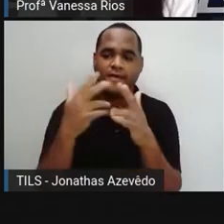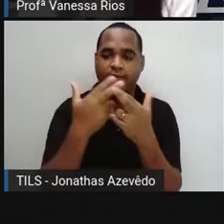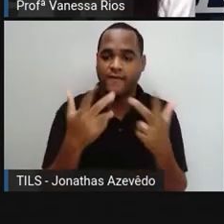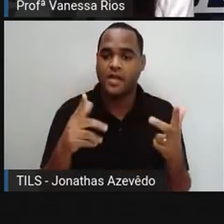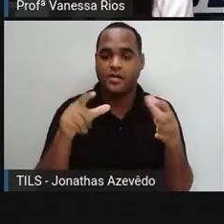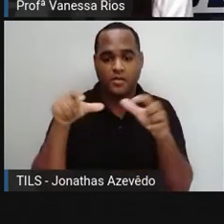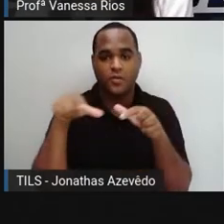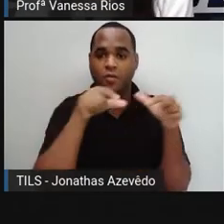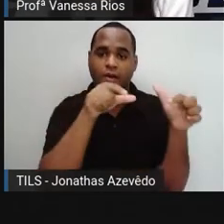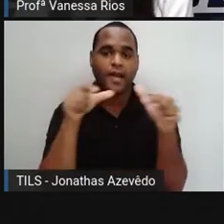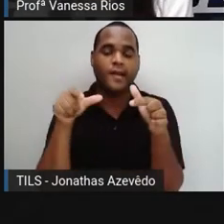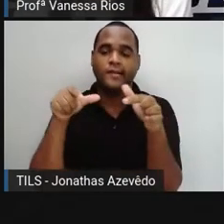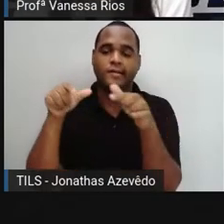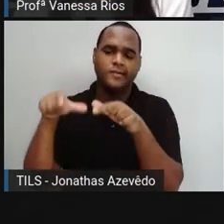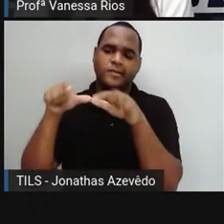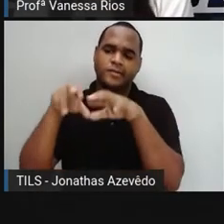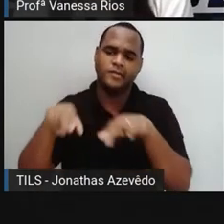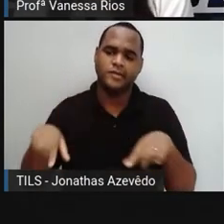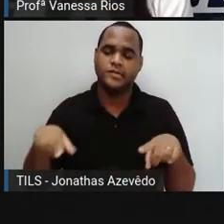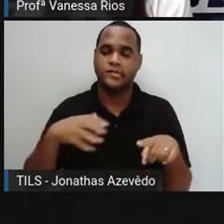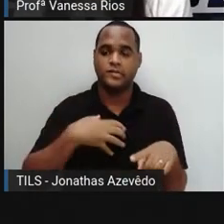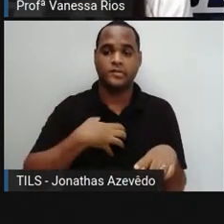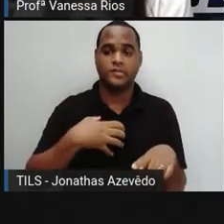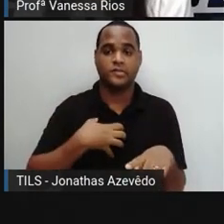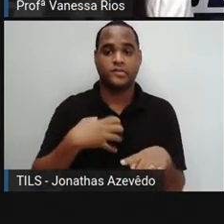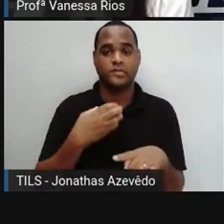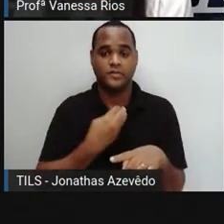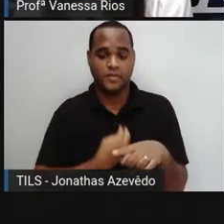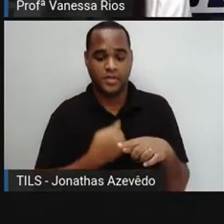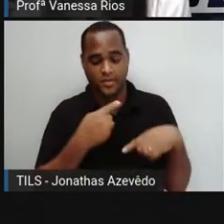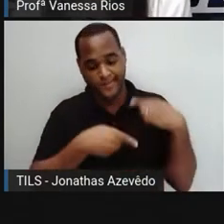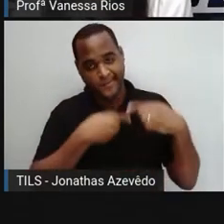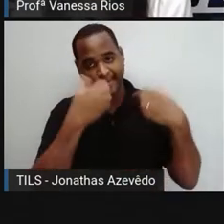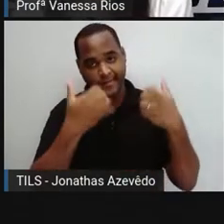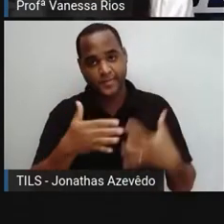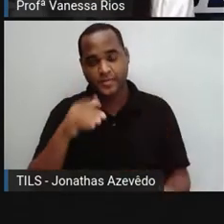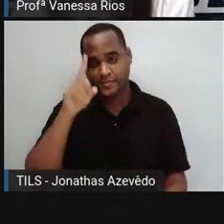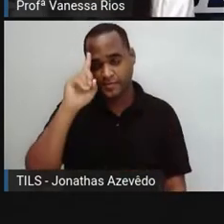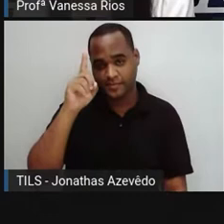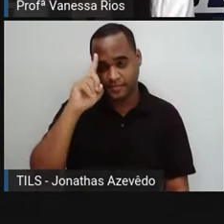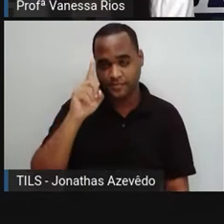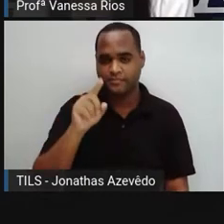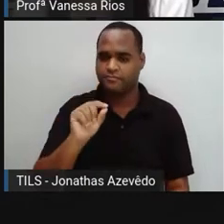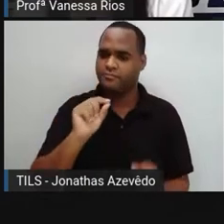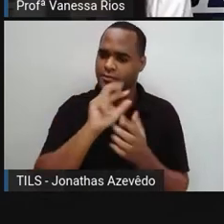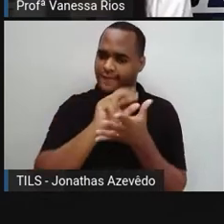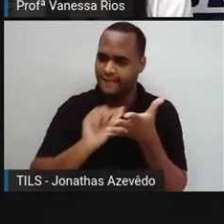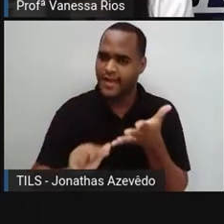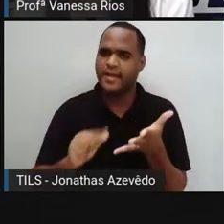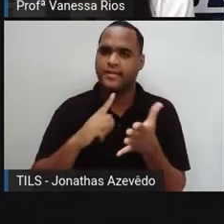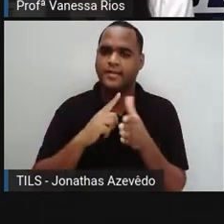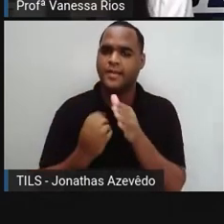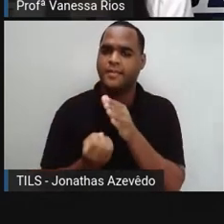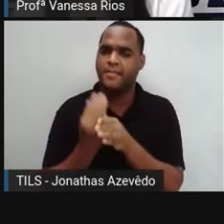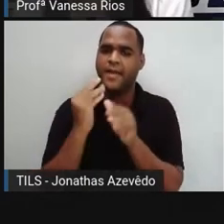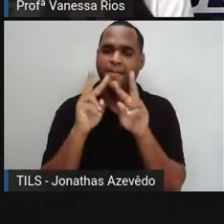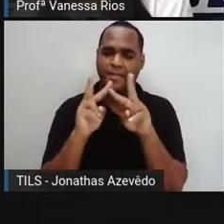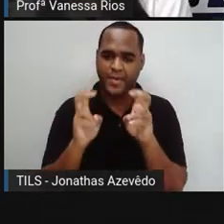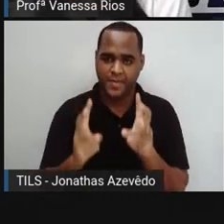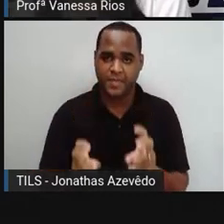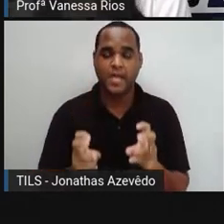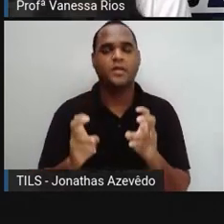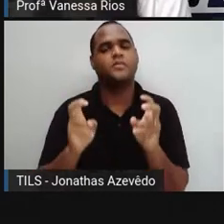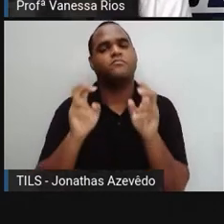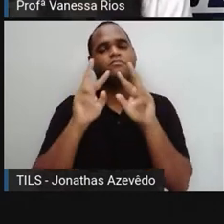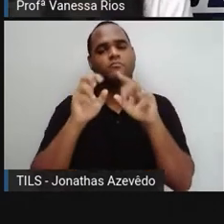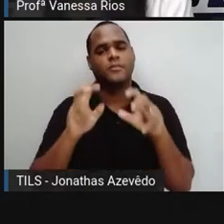espaços, situações do cotidiano. Então, várias coisas, vários assuntos, vários